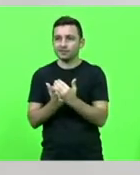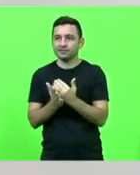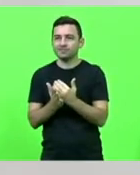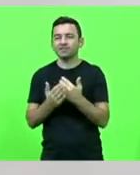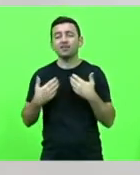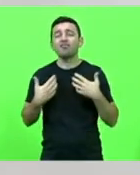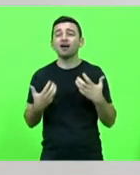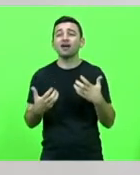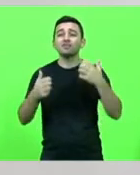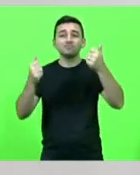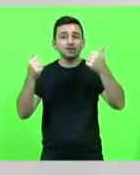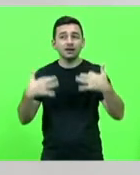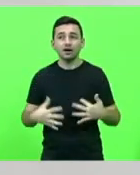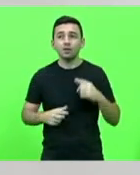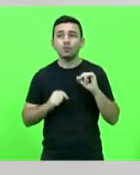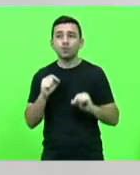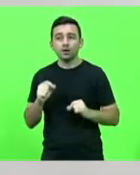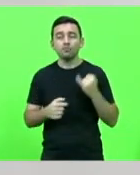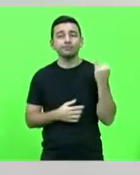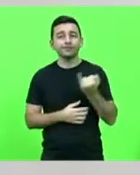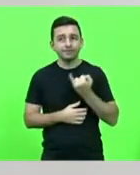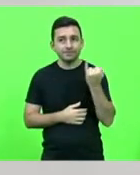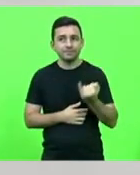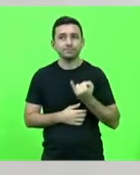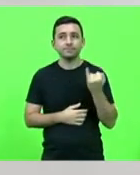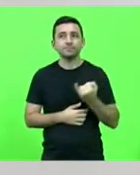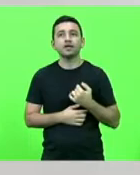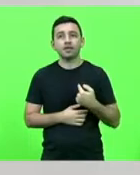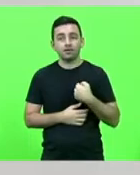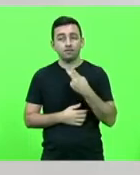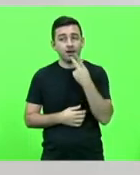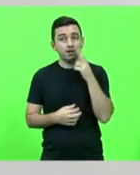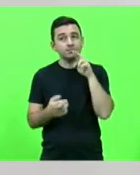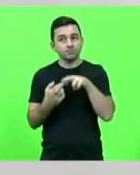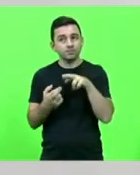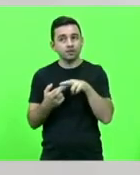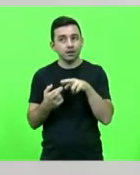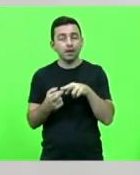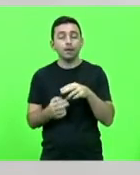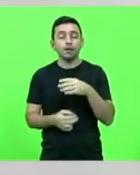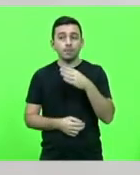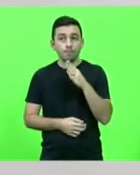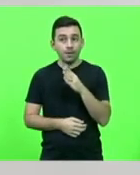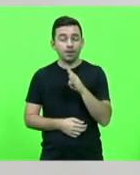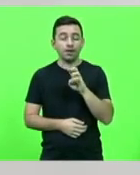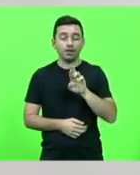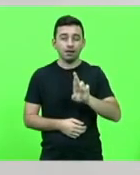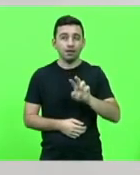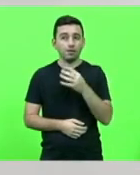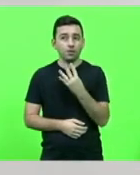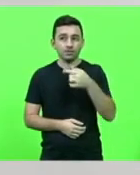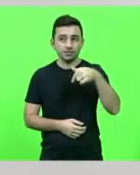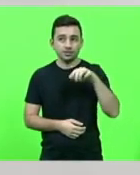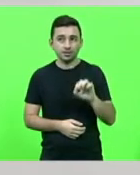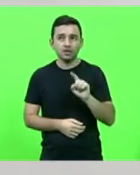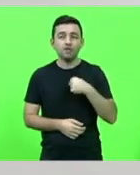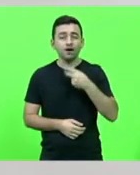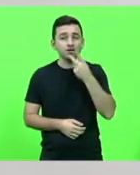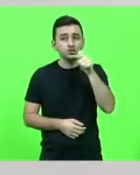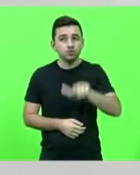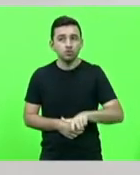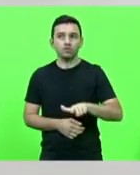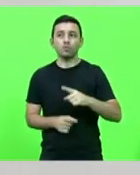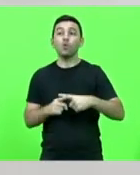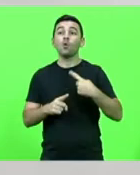no sentido da importância o porquê que eu me refiro a BR-470 novamente porque é uma das